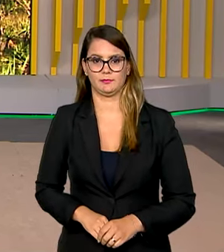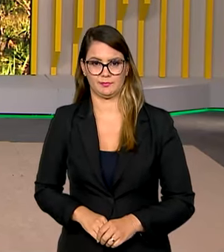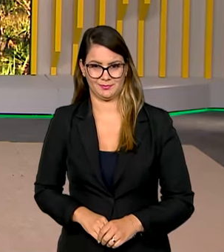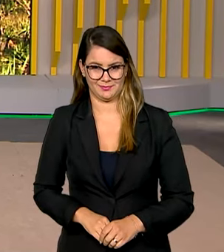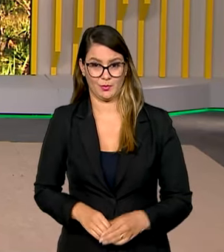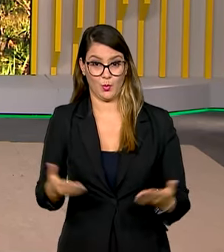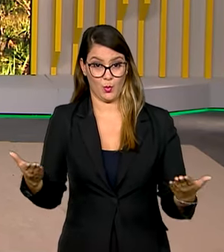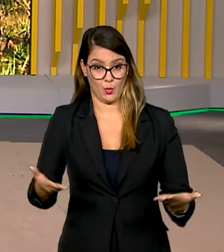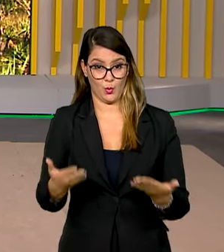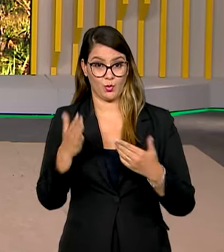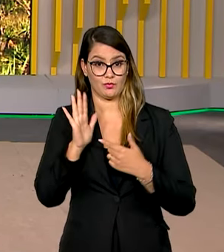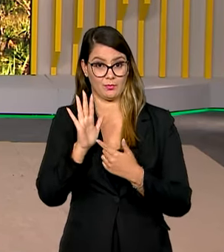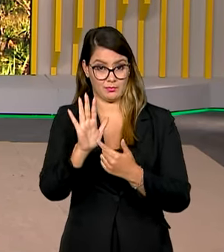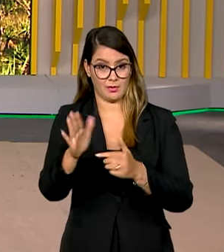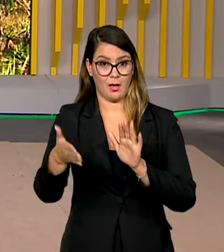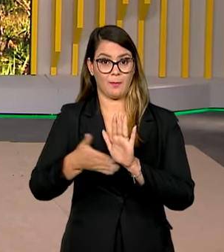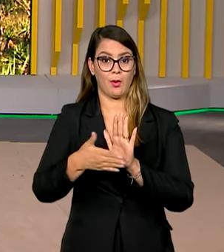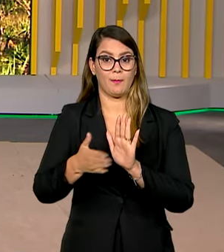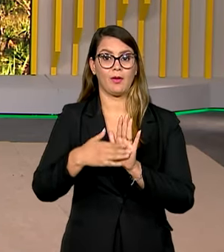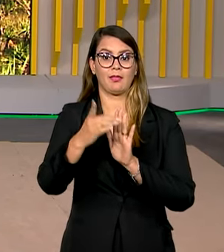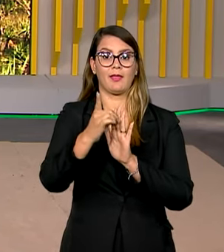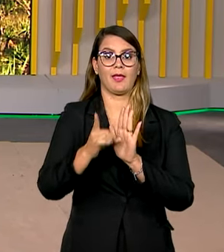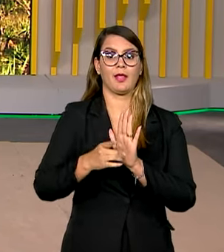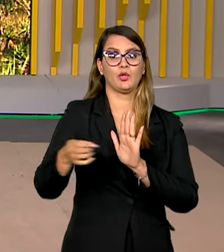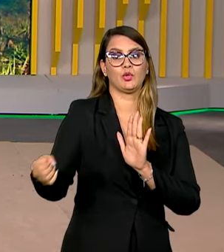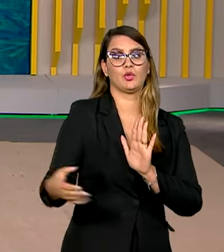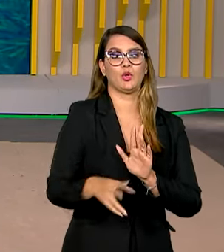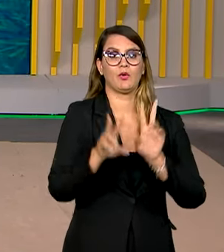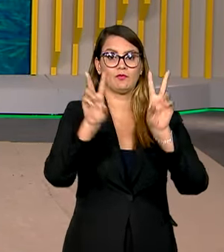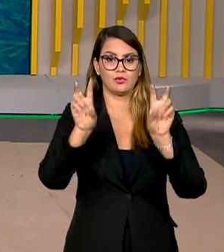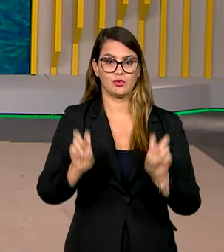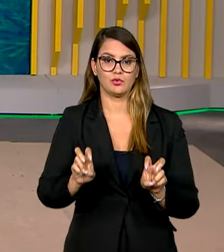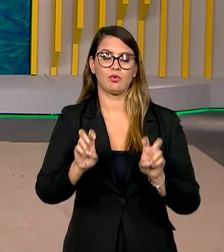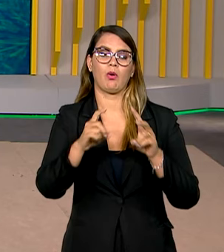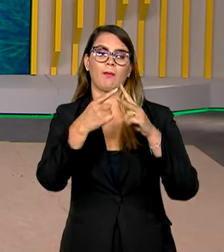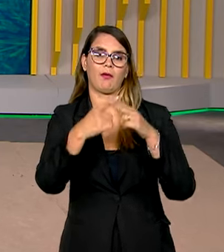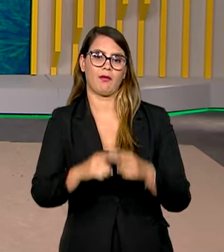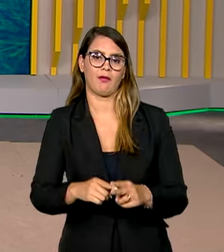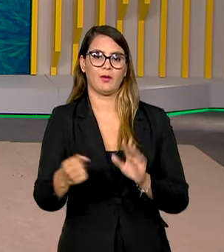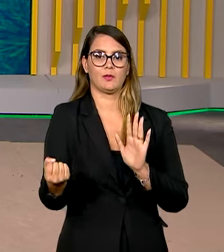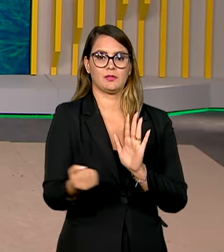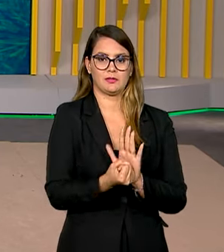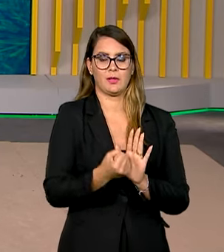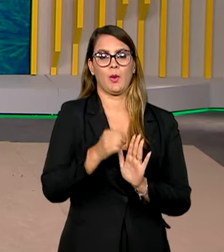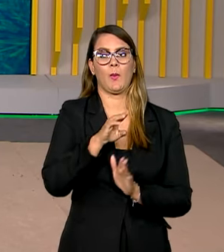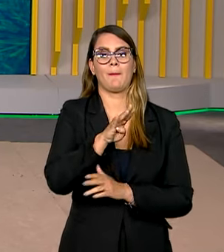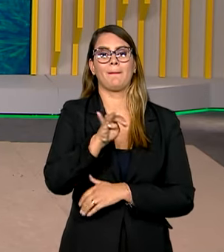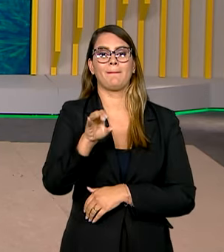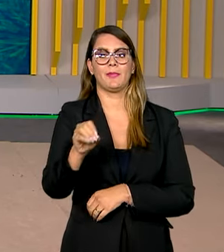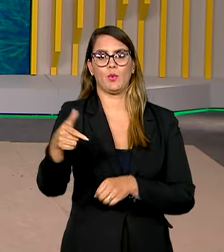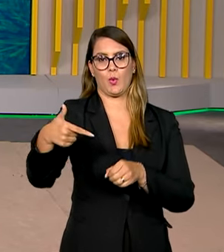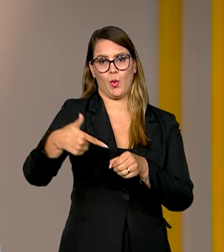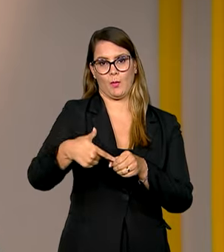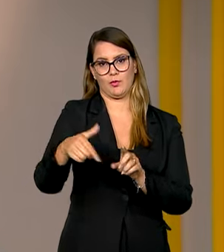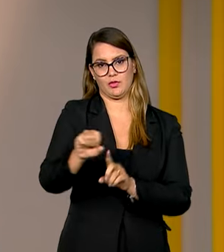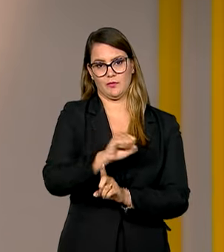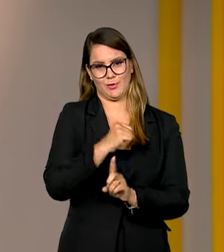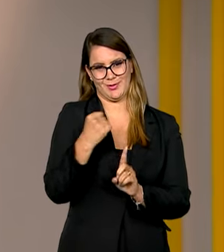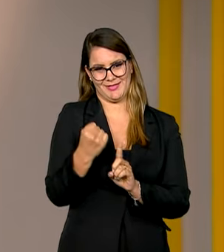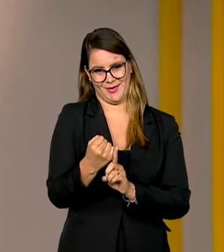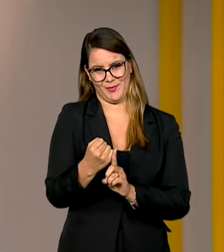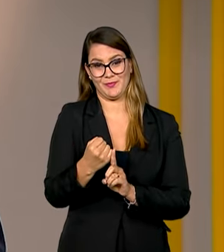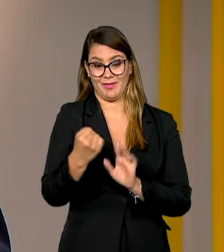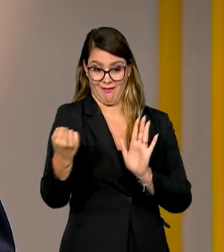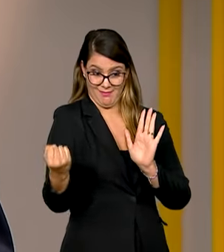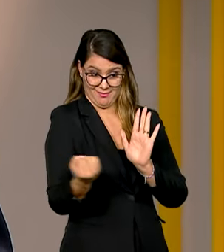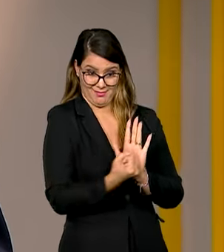Foi apresentada hoje a proposta de um novo decreto que reestrutura o selo biocombustível social. O